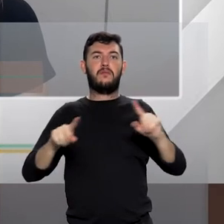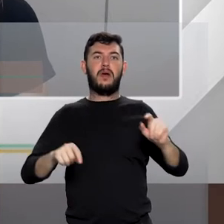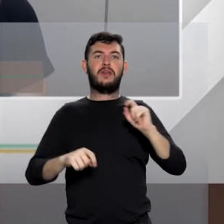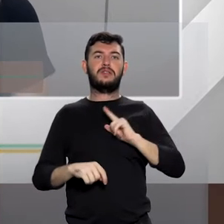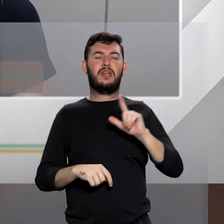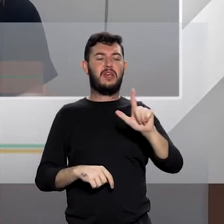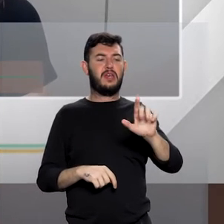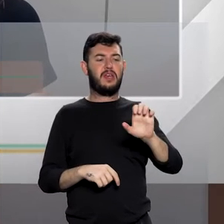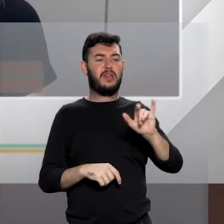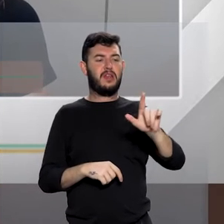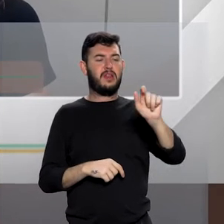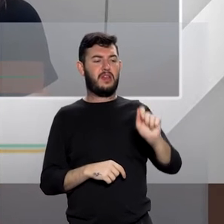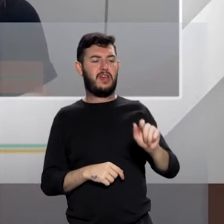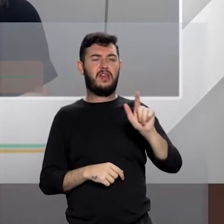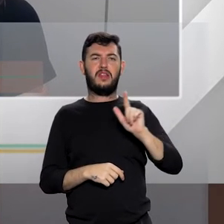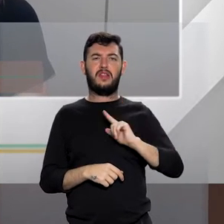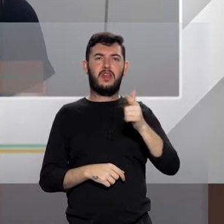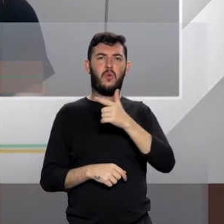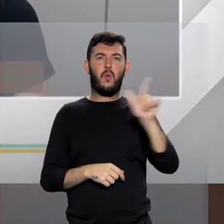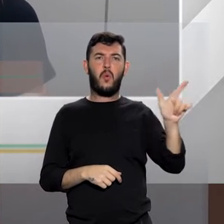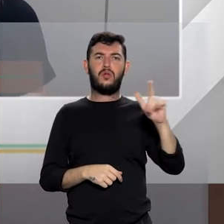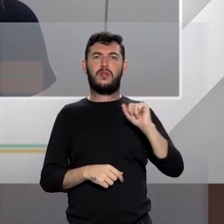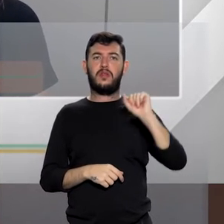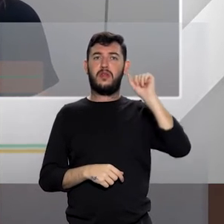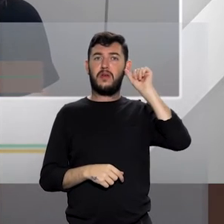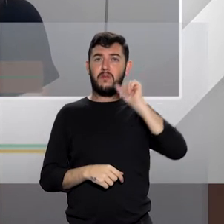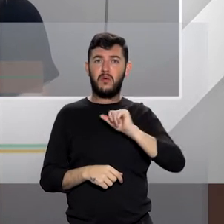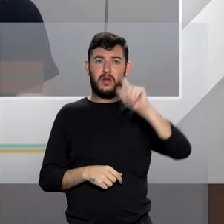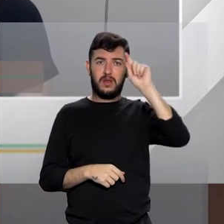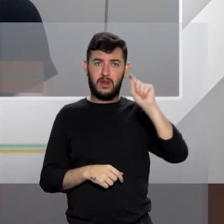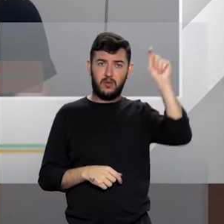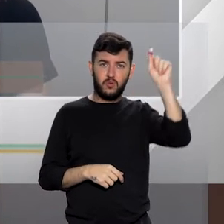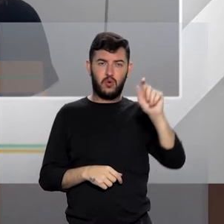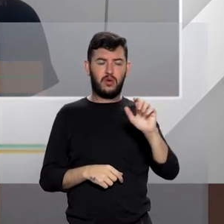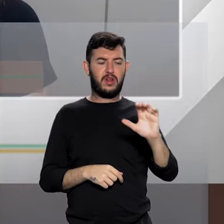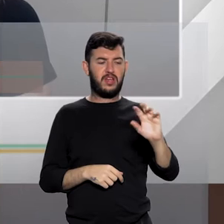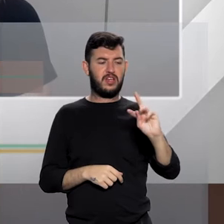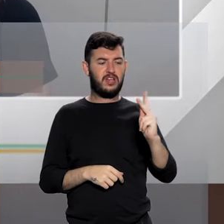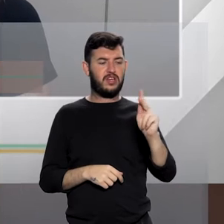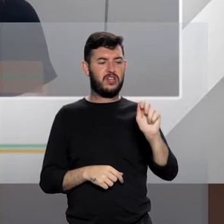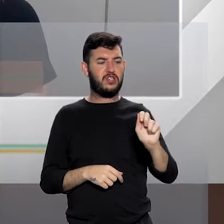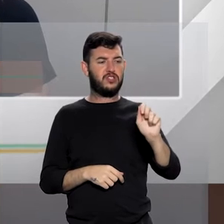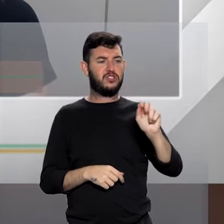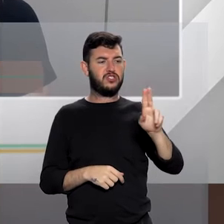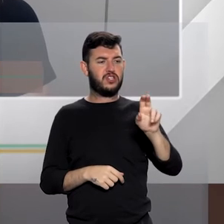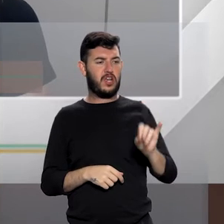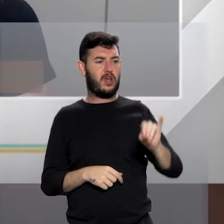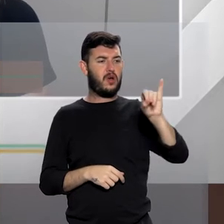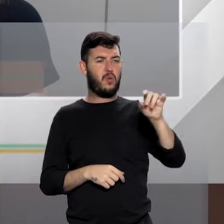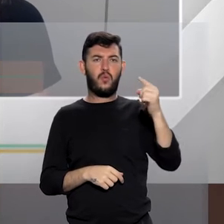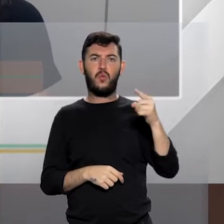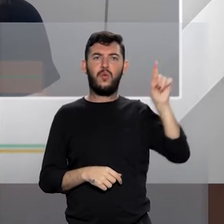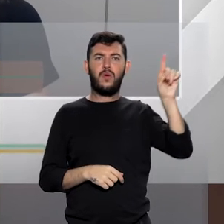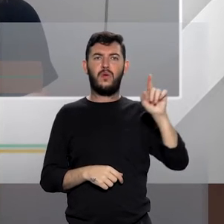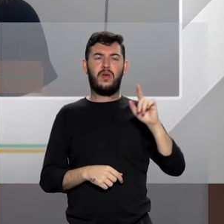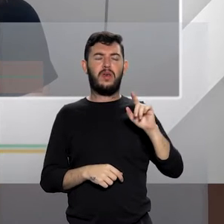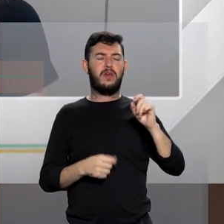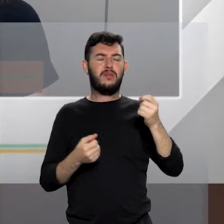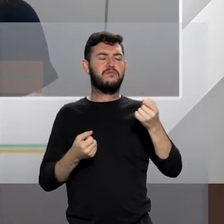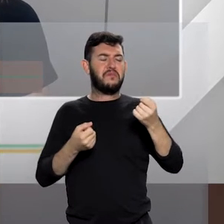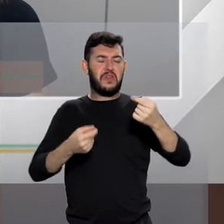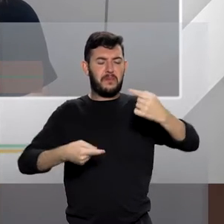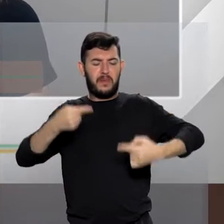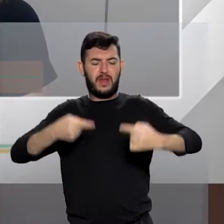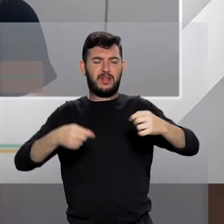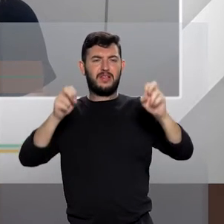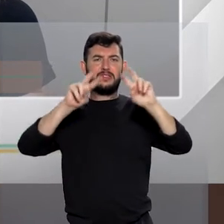Linhares, grandes teóricas nacionais, que trouxeram esse tema desde a década de